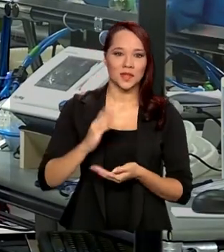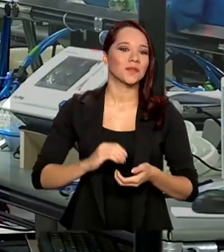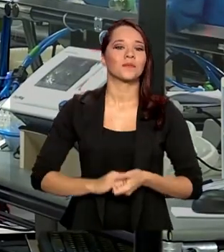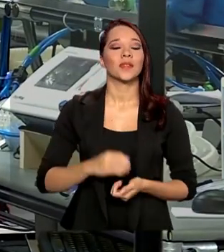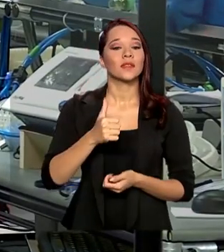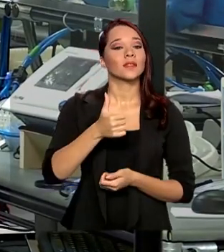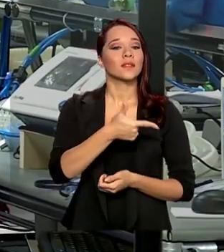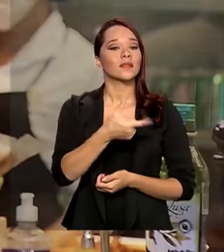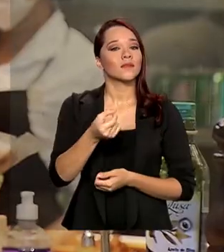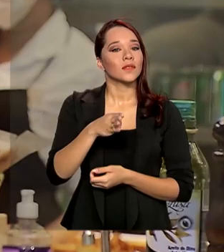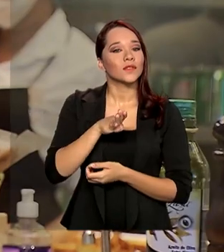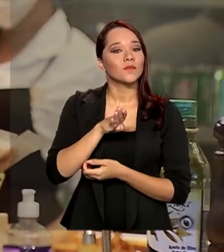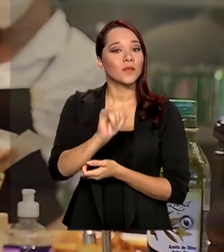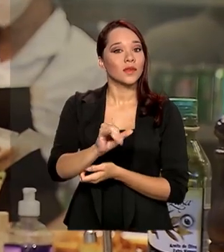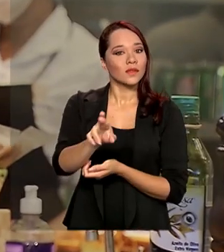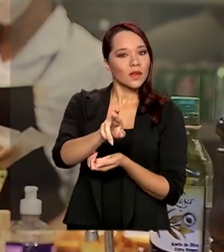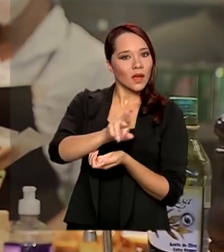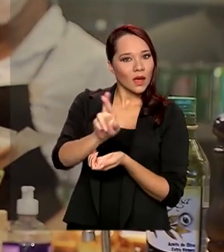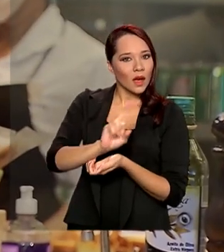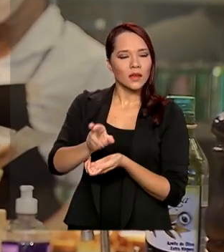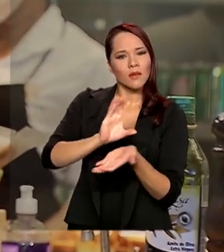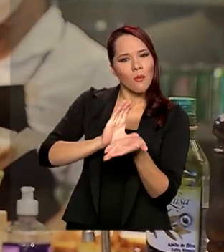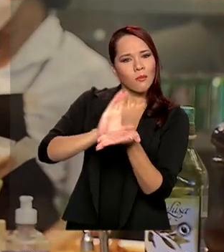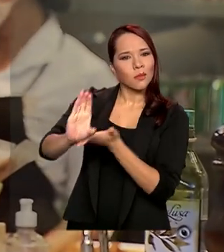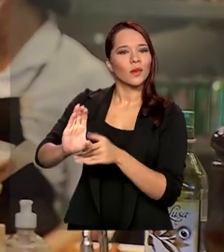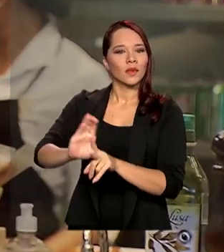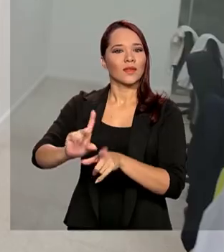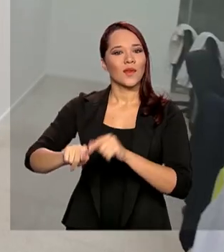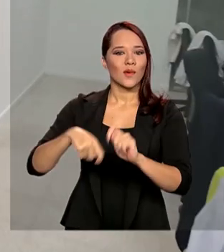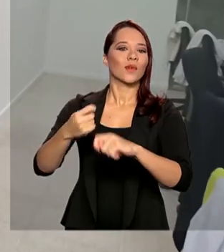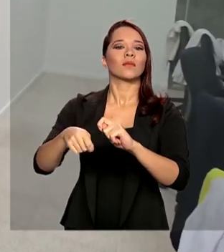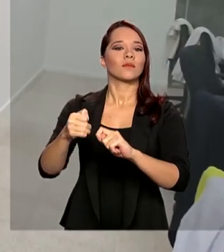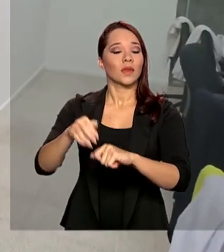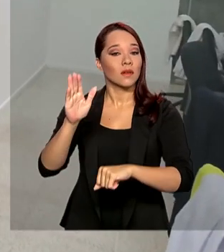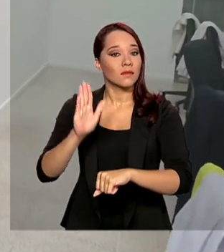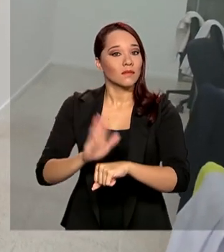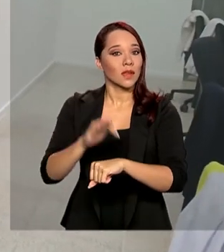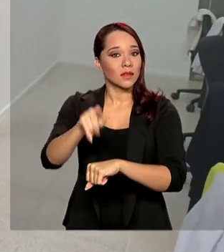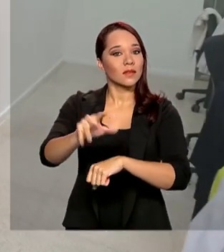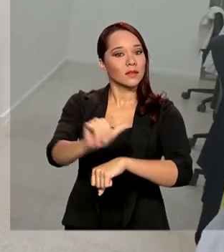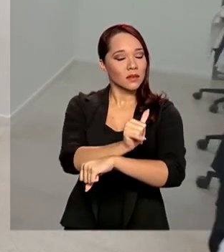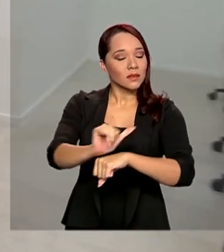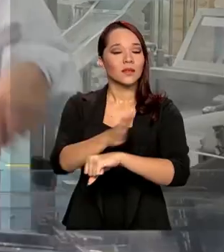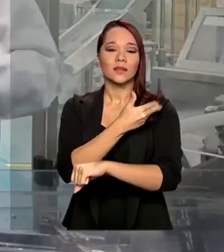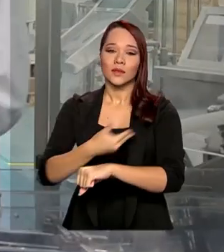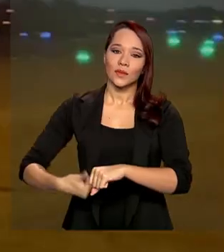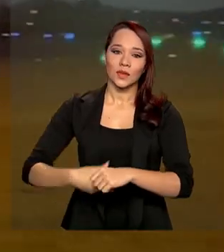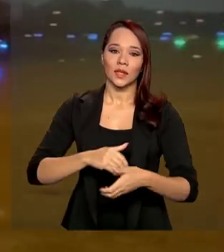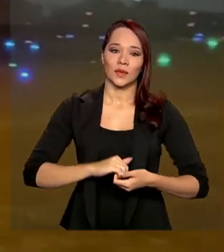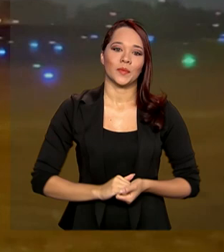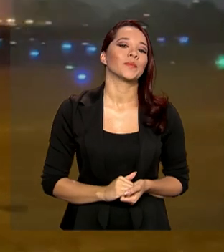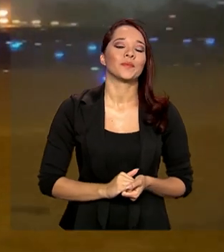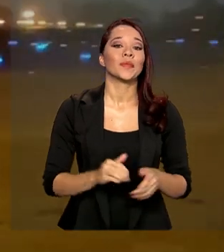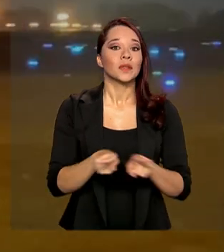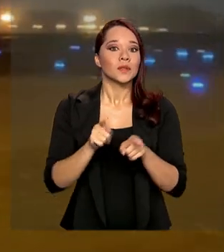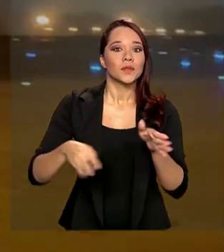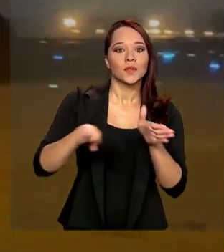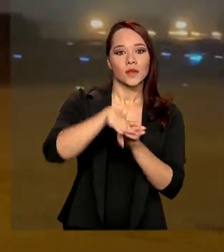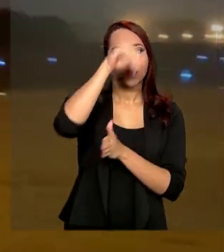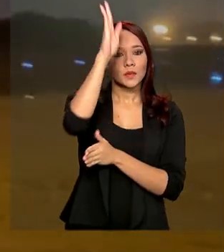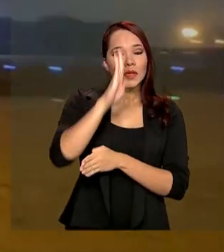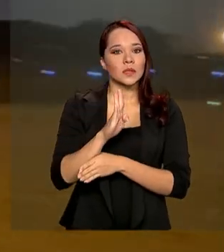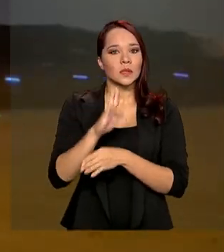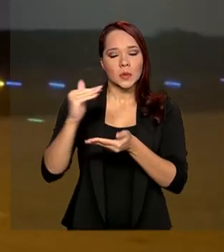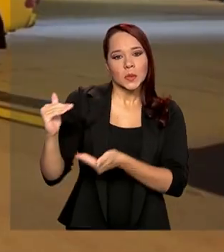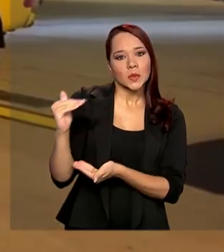120 bilhões de reais devem ser injetados na economia com mais essa medida do governo. Chega ao Brasil mais